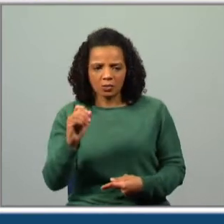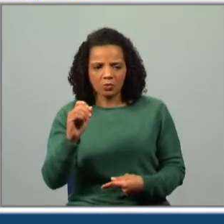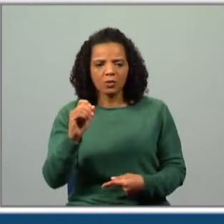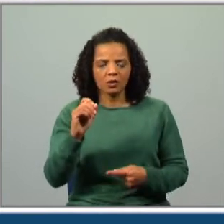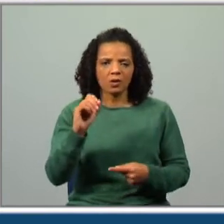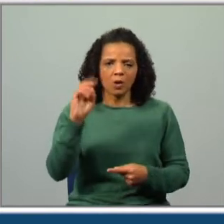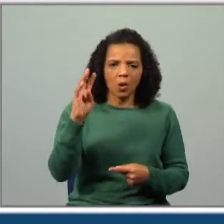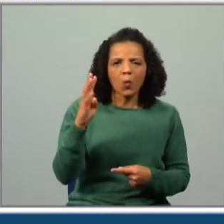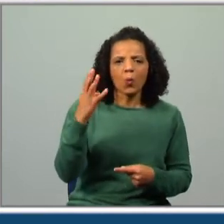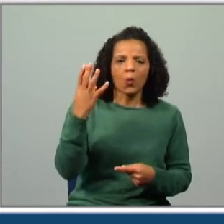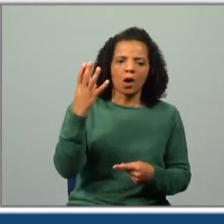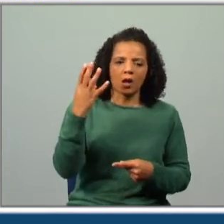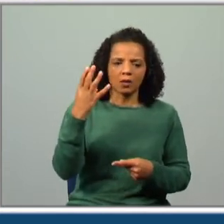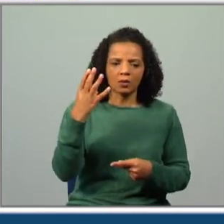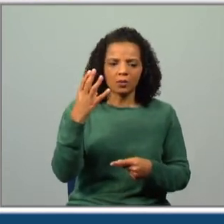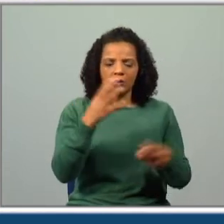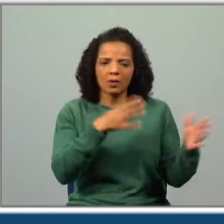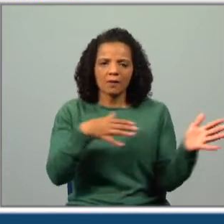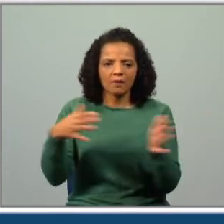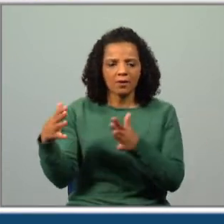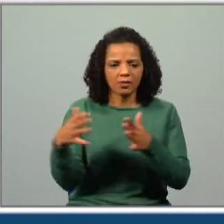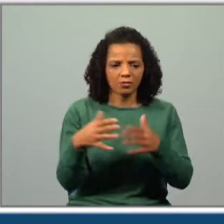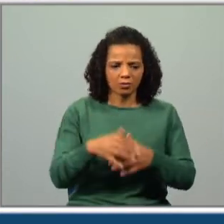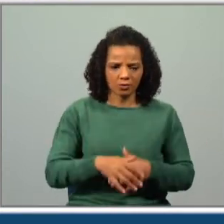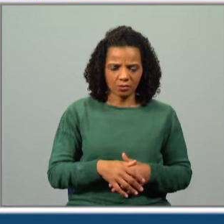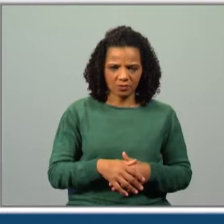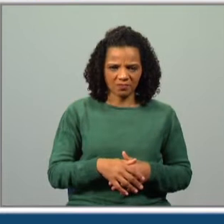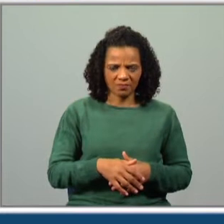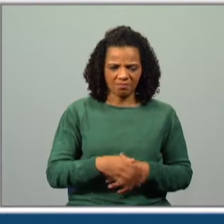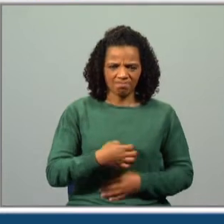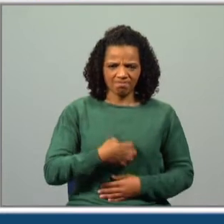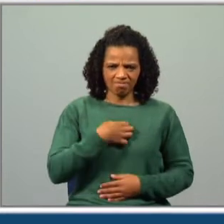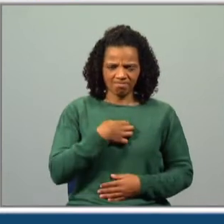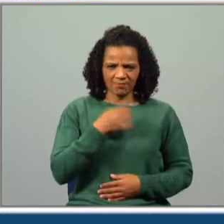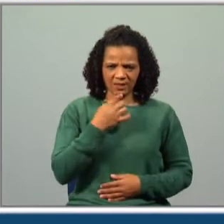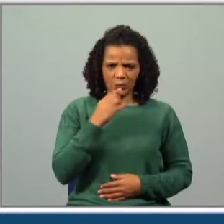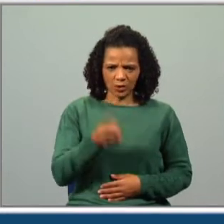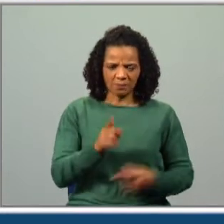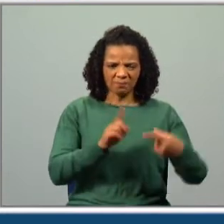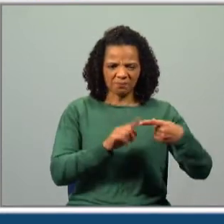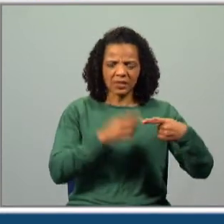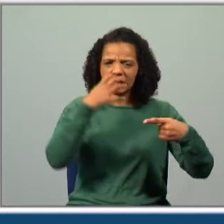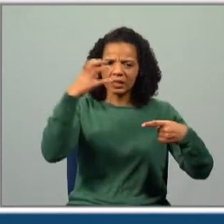que seria o significado? Gritava para dar a conhecer a toda a gente?